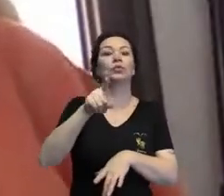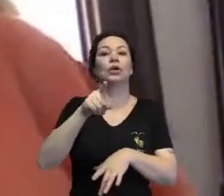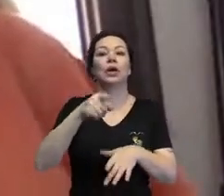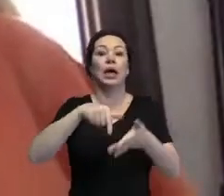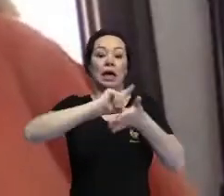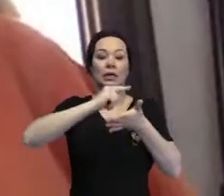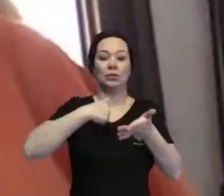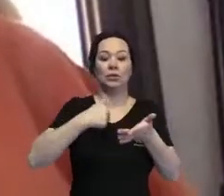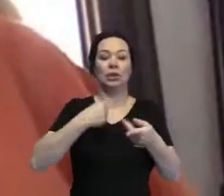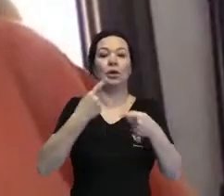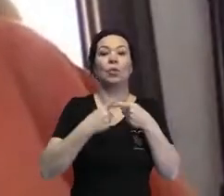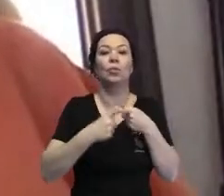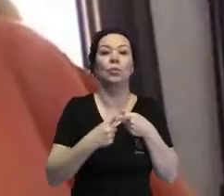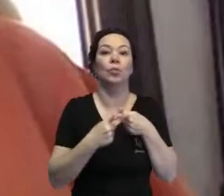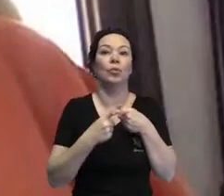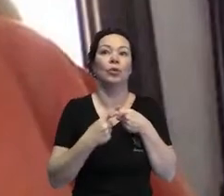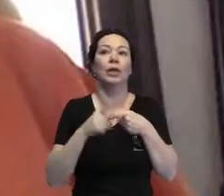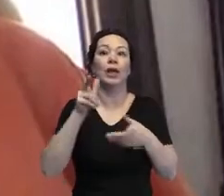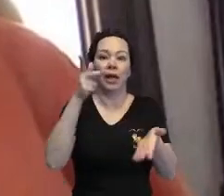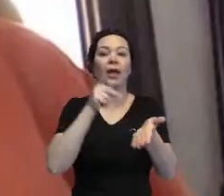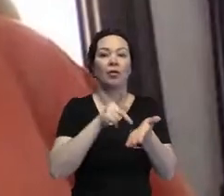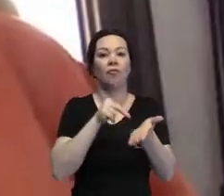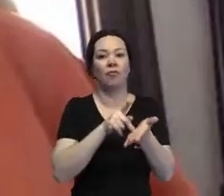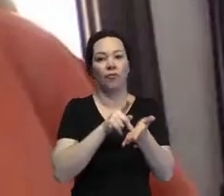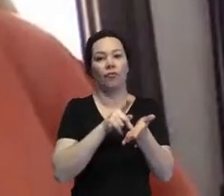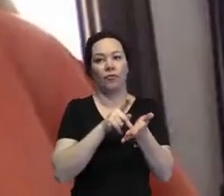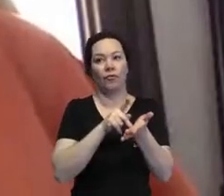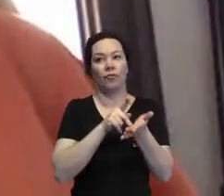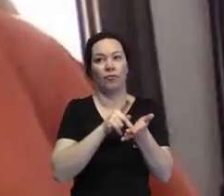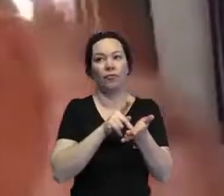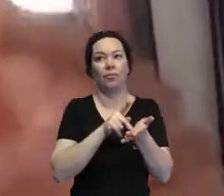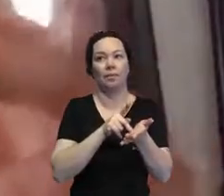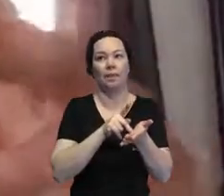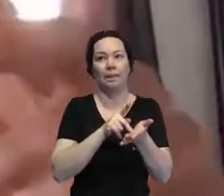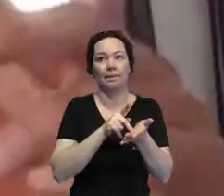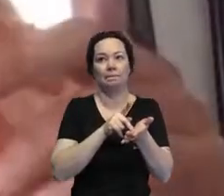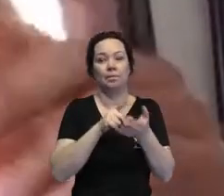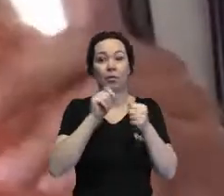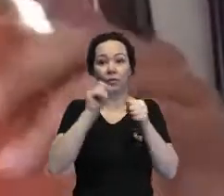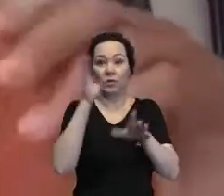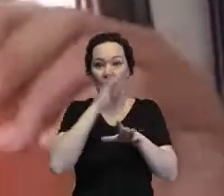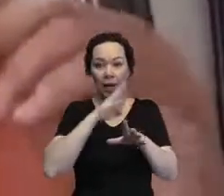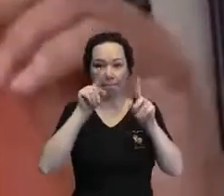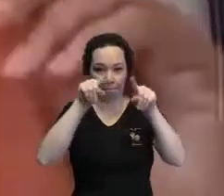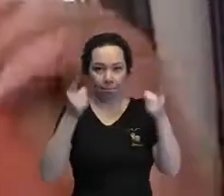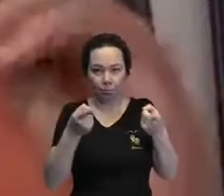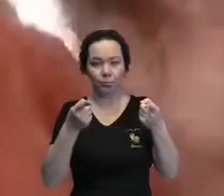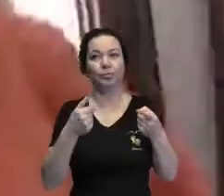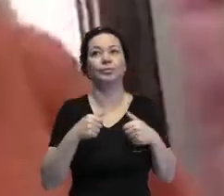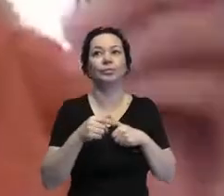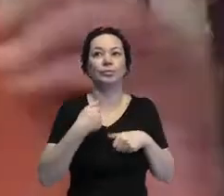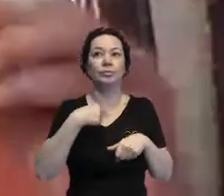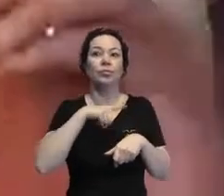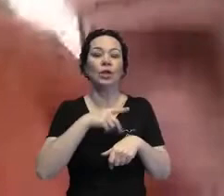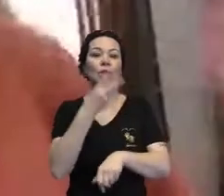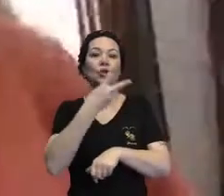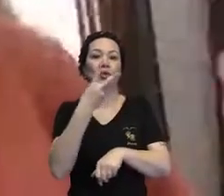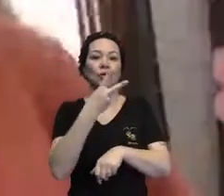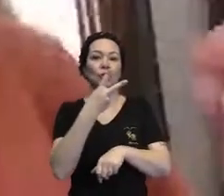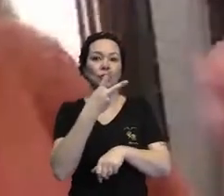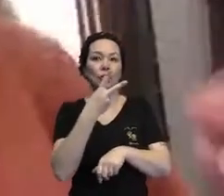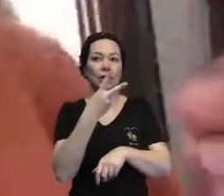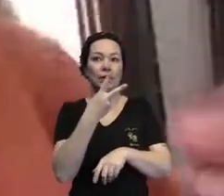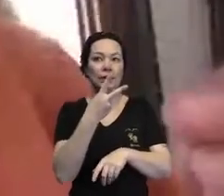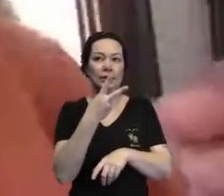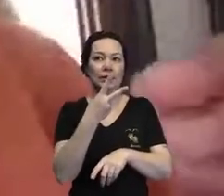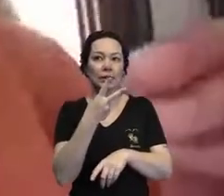de mim, porque é verdade que, fazendo aqui um rápido parênteses, eu tenho dois lugares de fala,